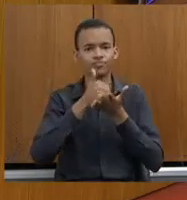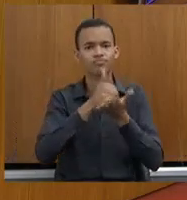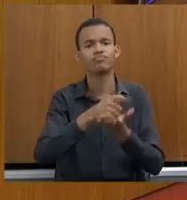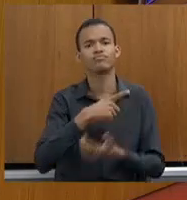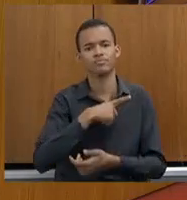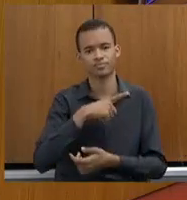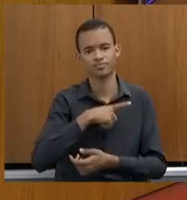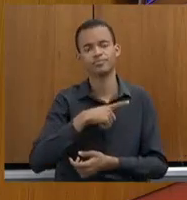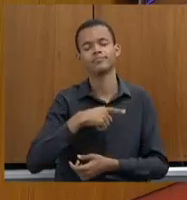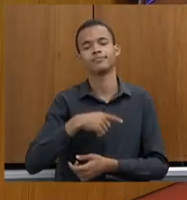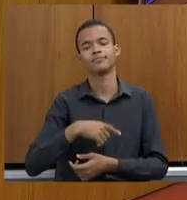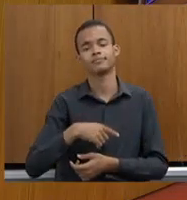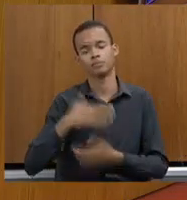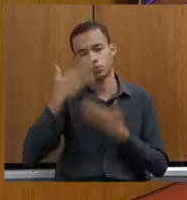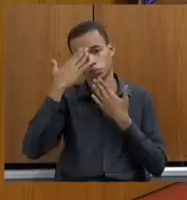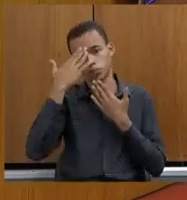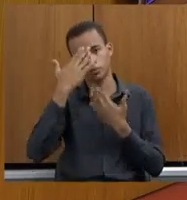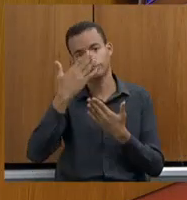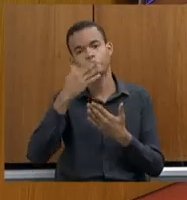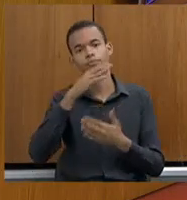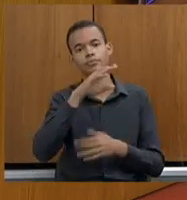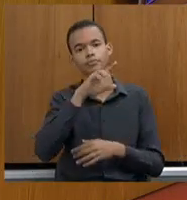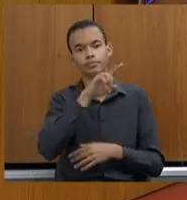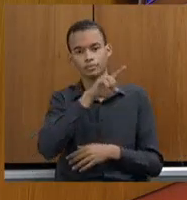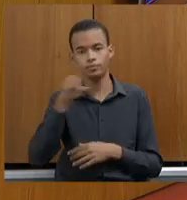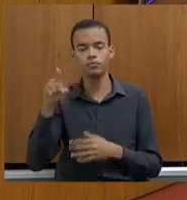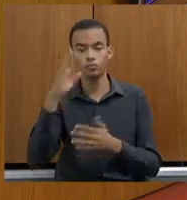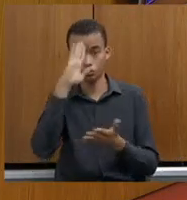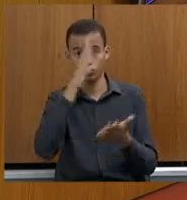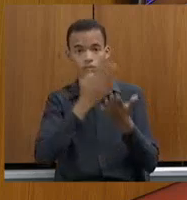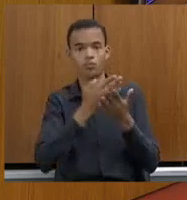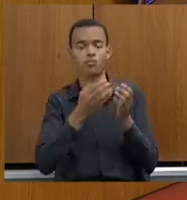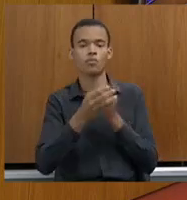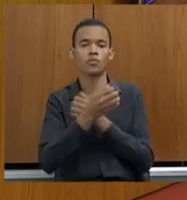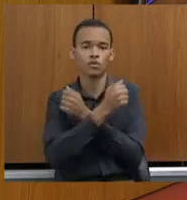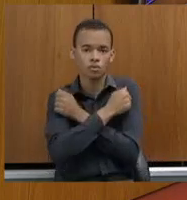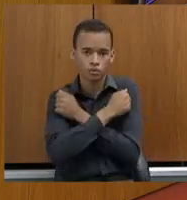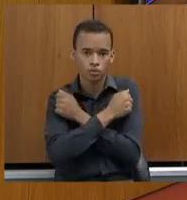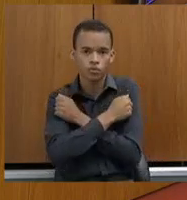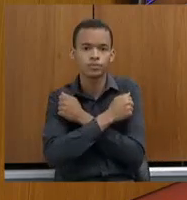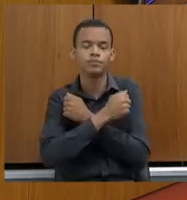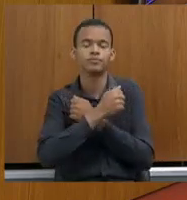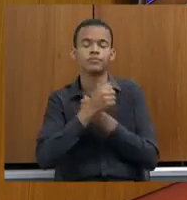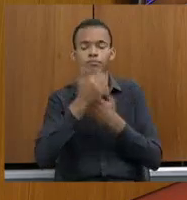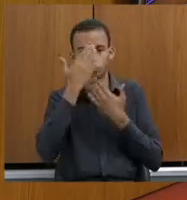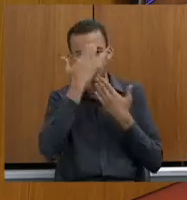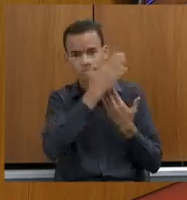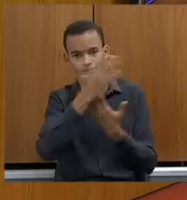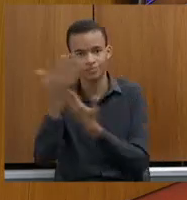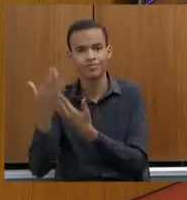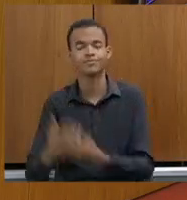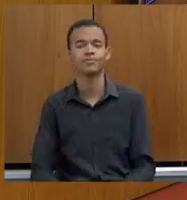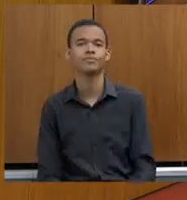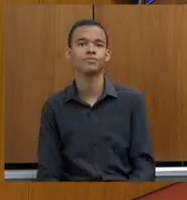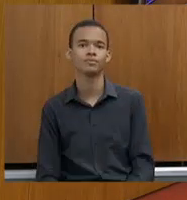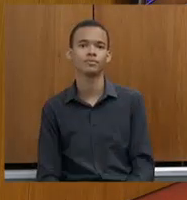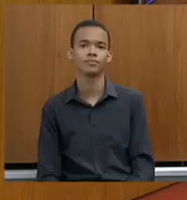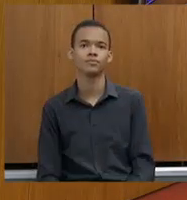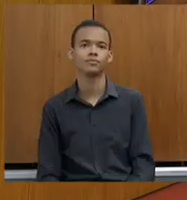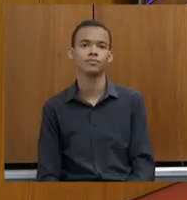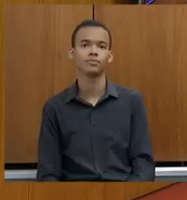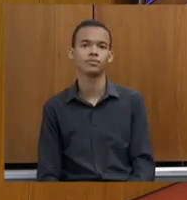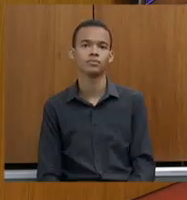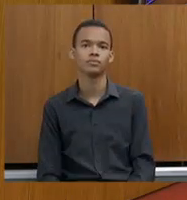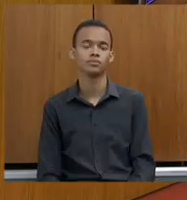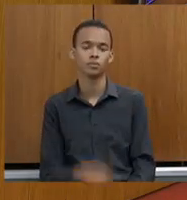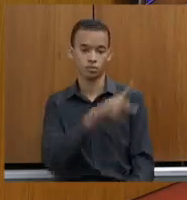ao trabalho da Polícia Civil de Minas Gerais. Um forte abraço. A presidência agradece ao doutor Joaquim Francisco Neto